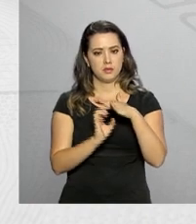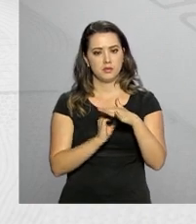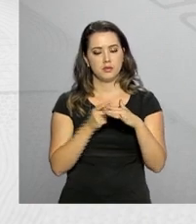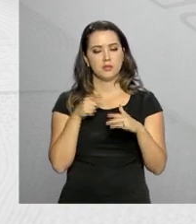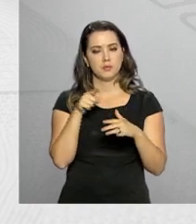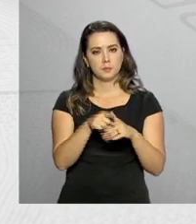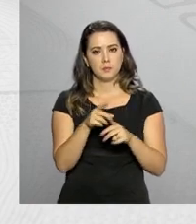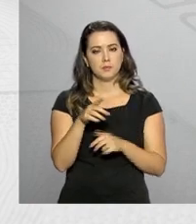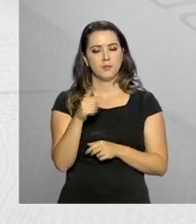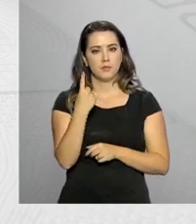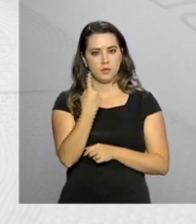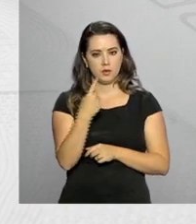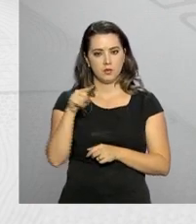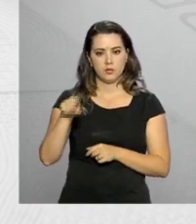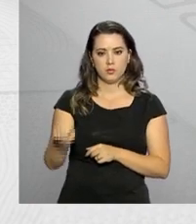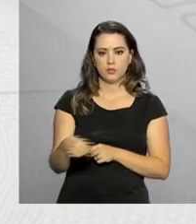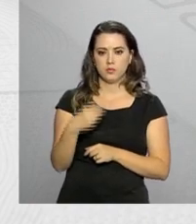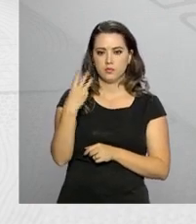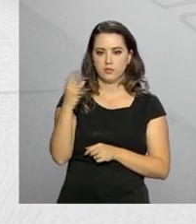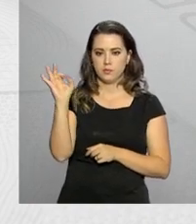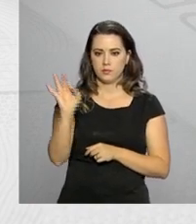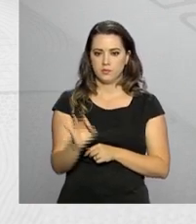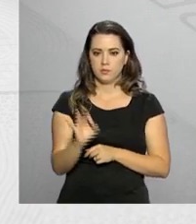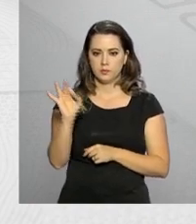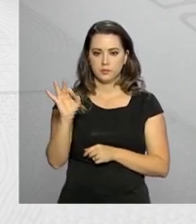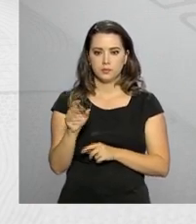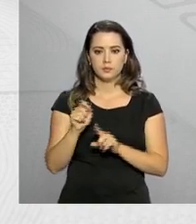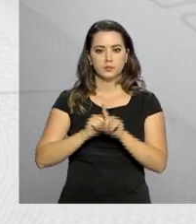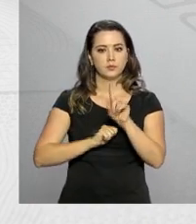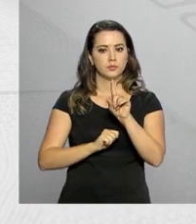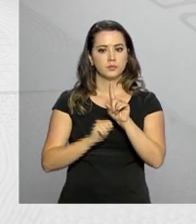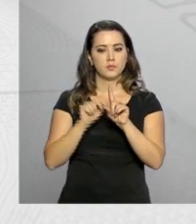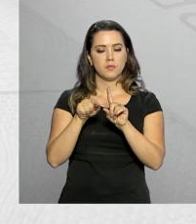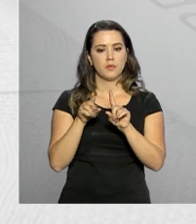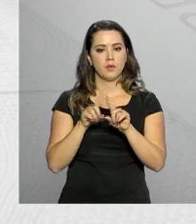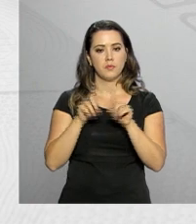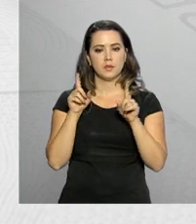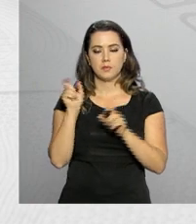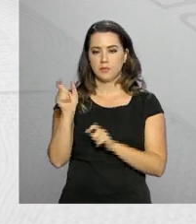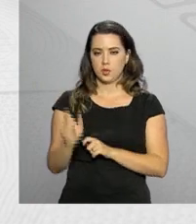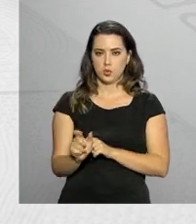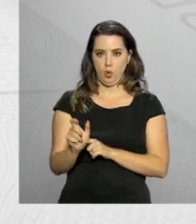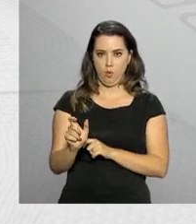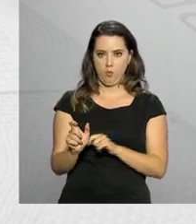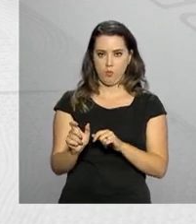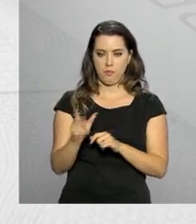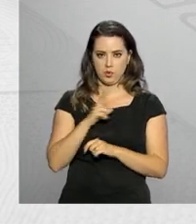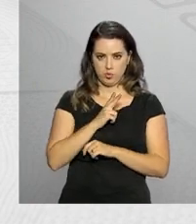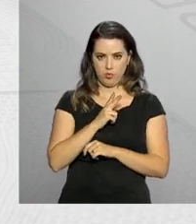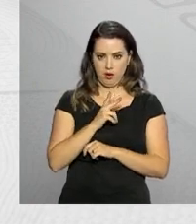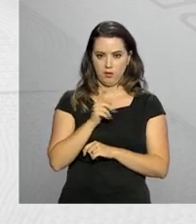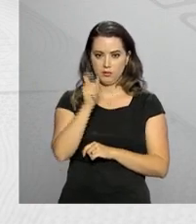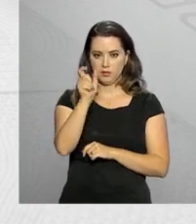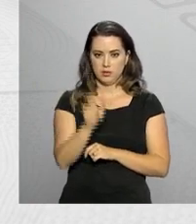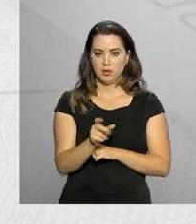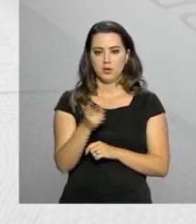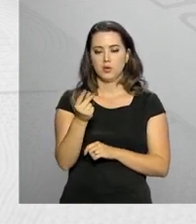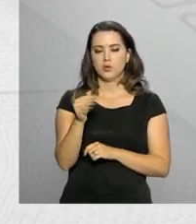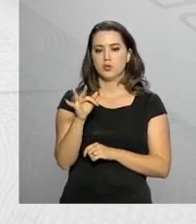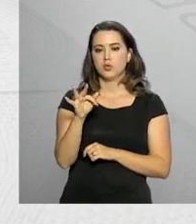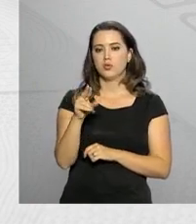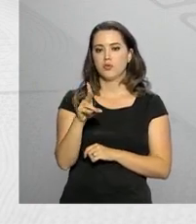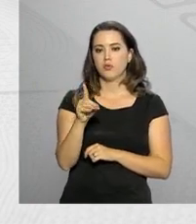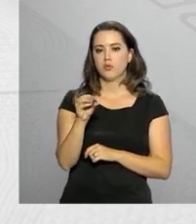nesta modalidade deve ficar em torno de 1,3% ao mês. Já para a pessoa física, estão disponíveis recursos do Fundo do